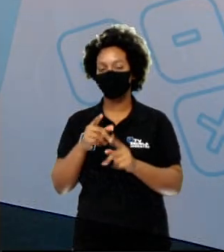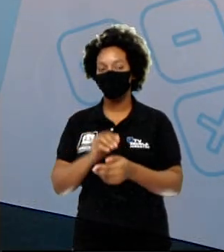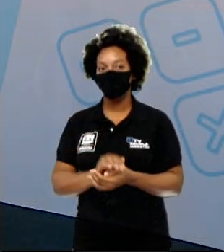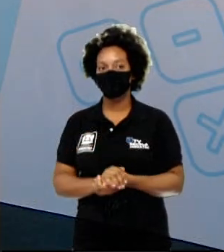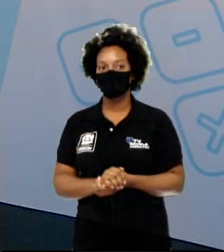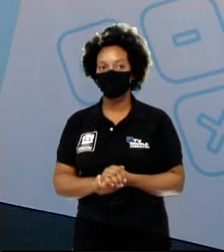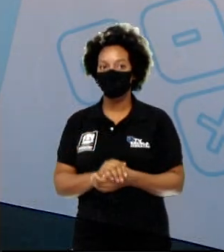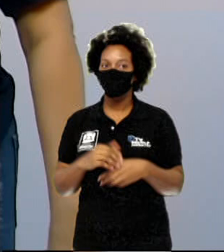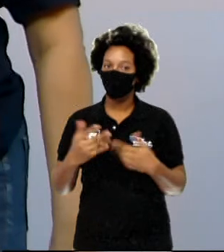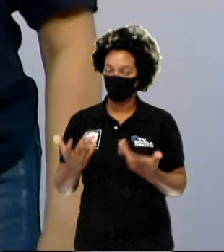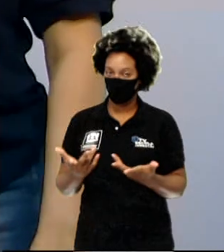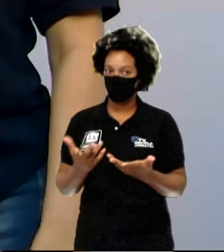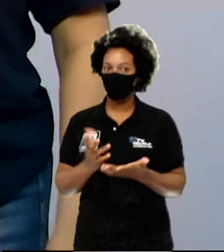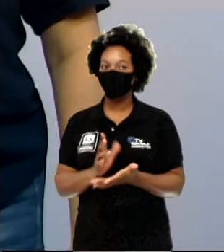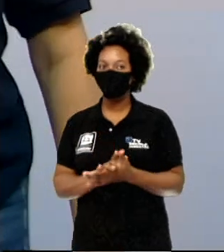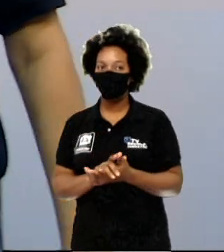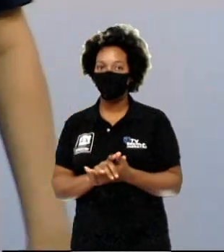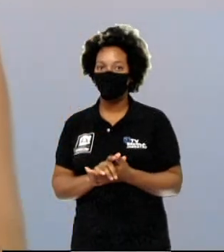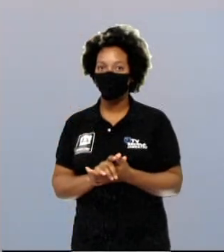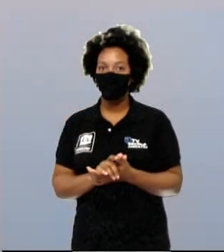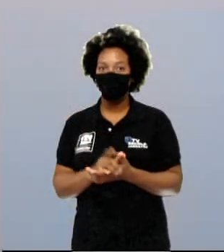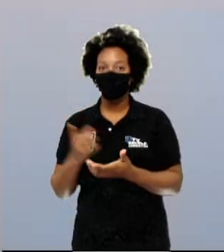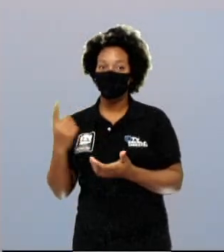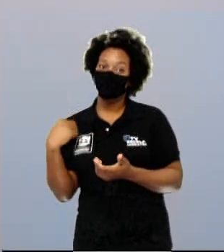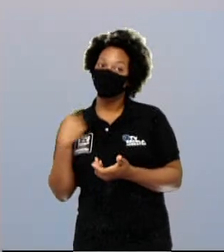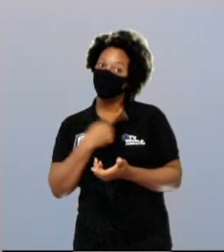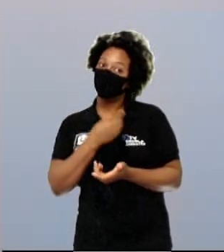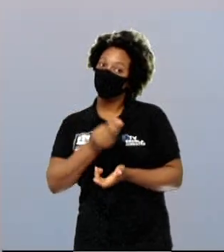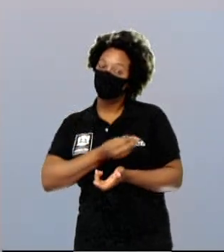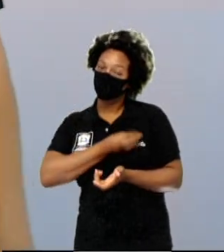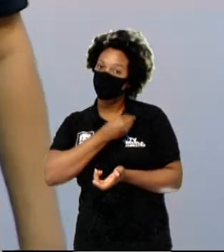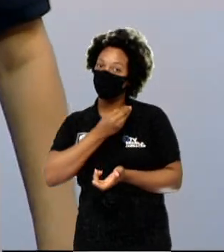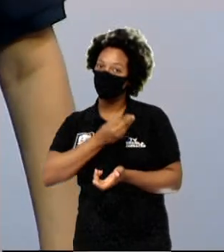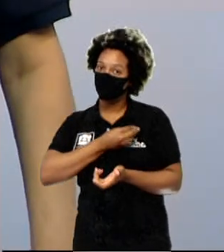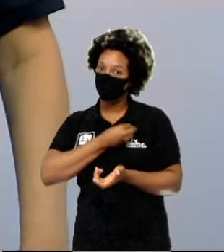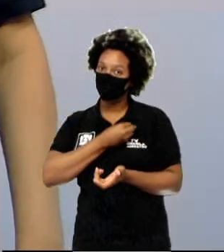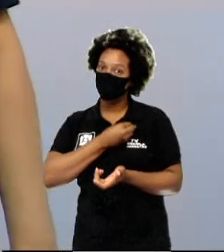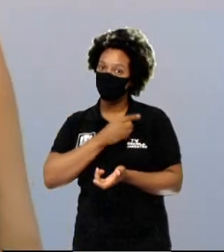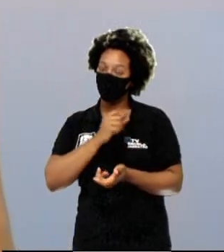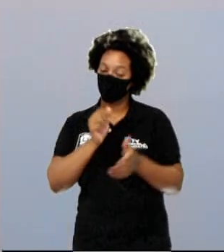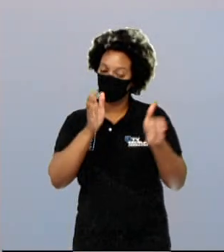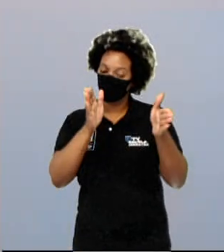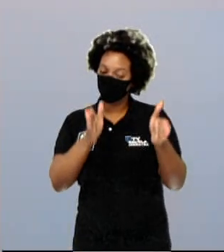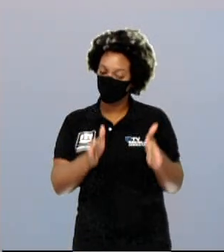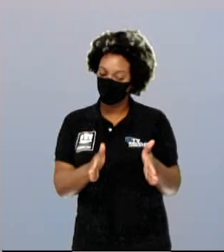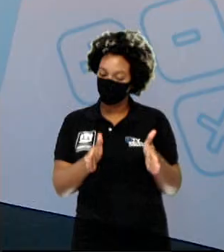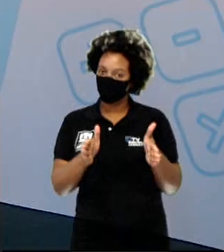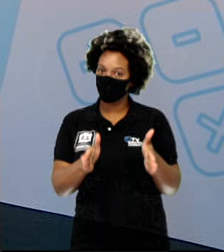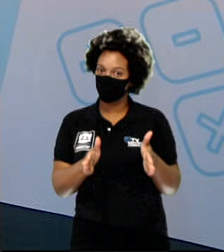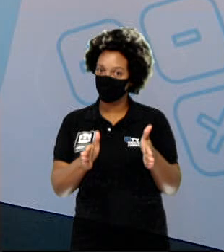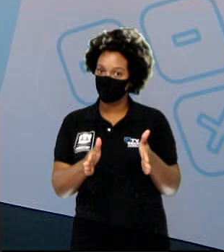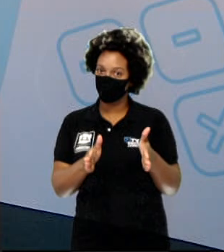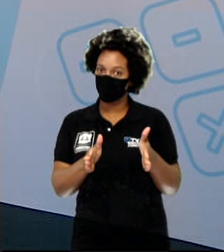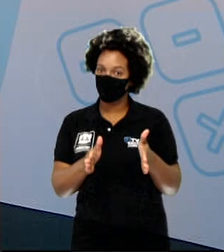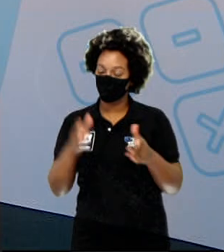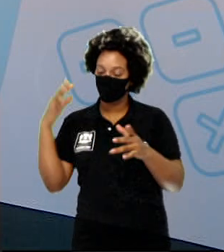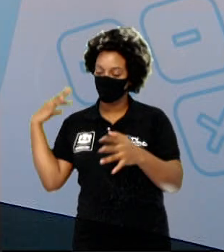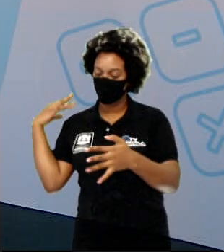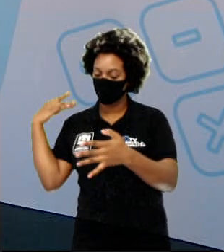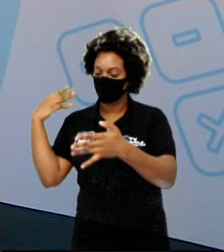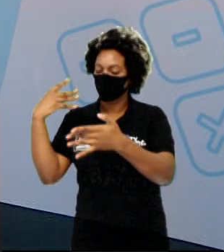Bem, enquanto sobrevivíamos, o período da pré-história